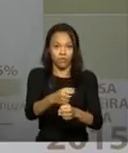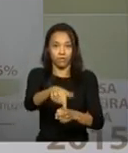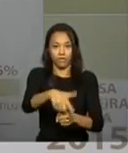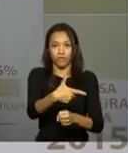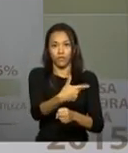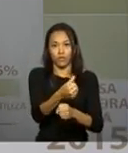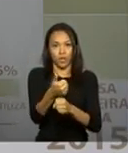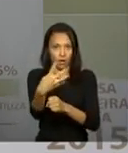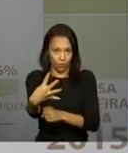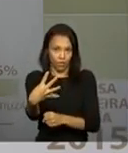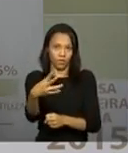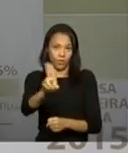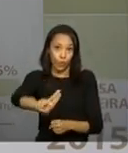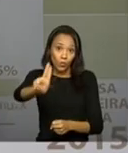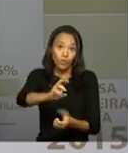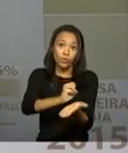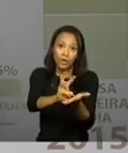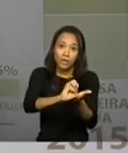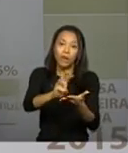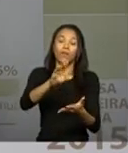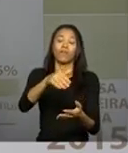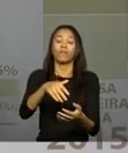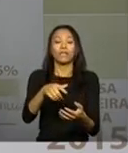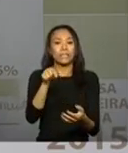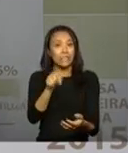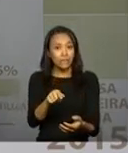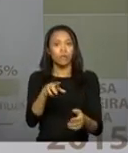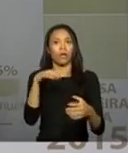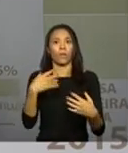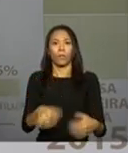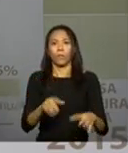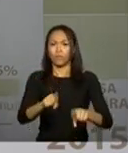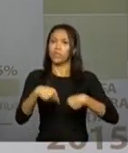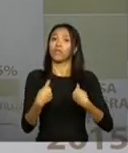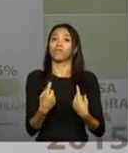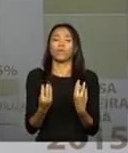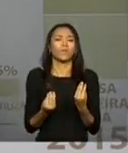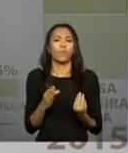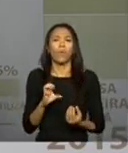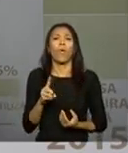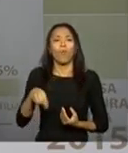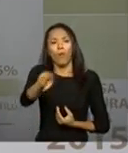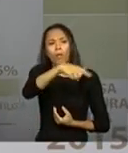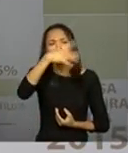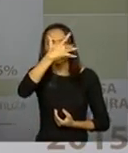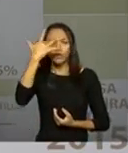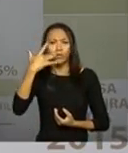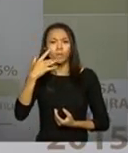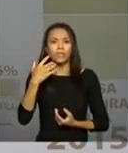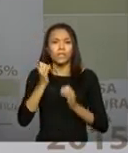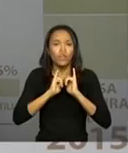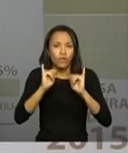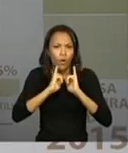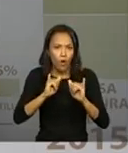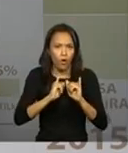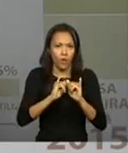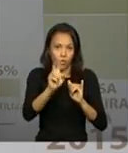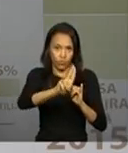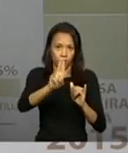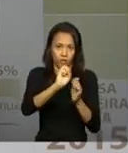vez. Isso mostra, isso é um enorme desafio. Como que as pessoas, se as pessoas se informam via WhatsApp,